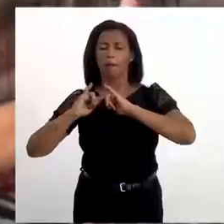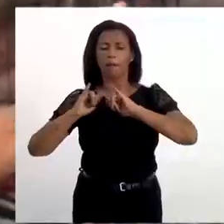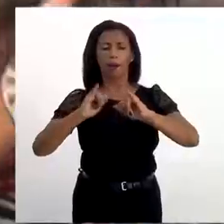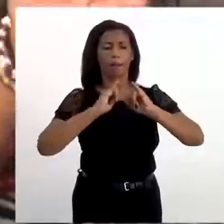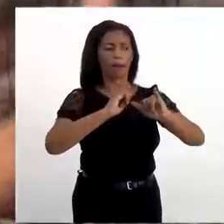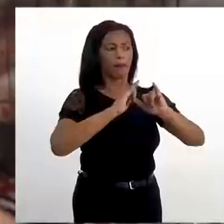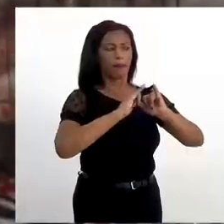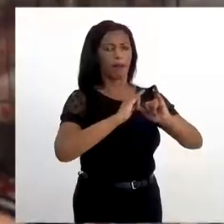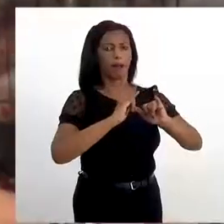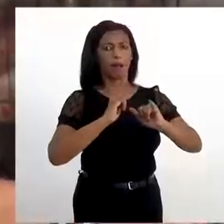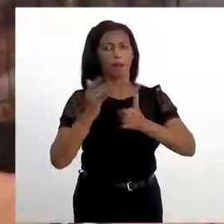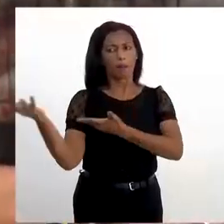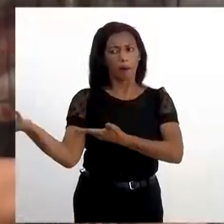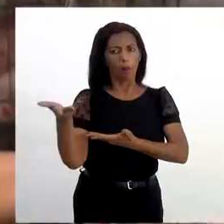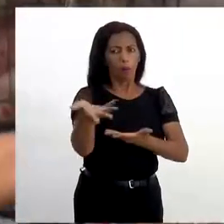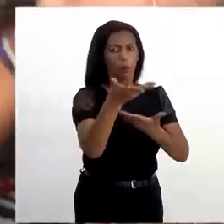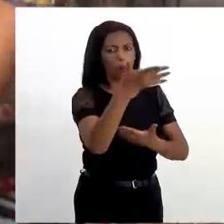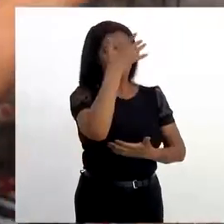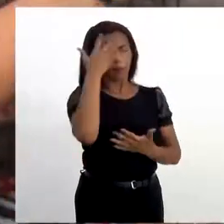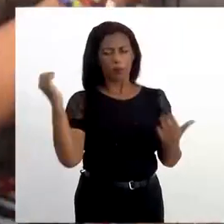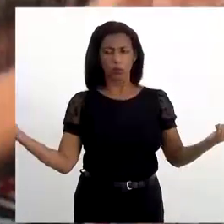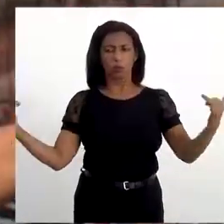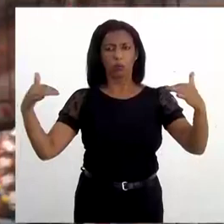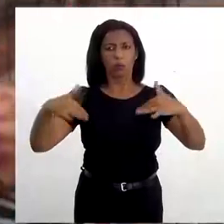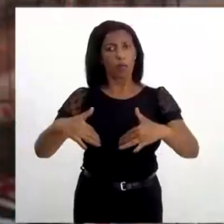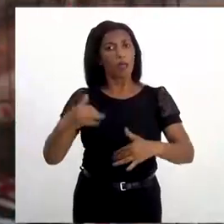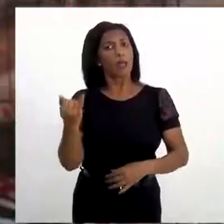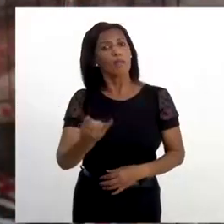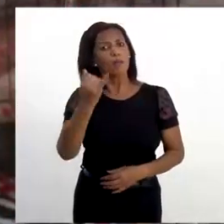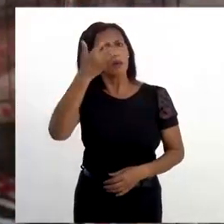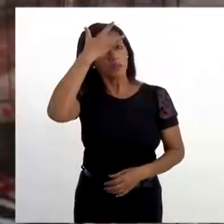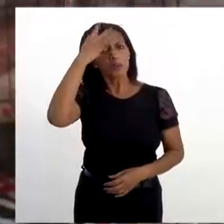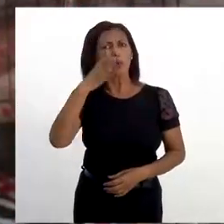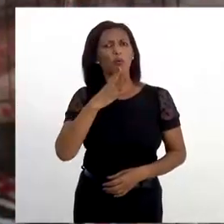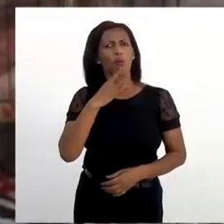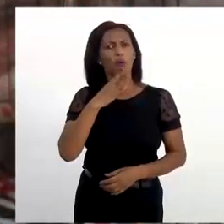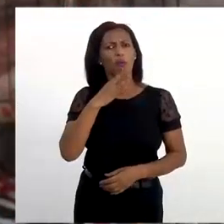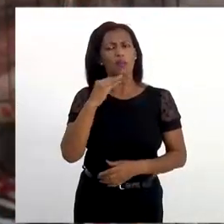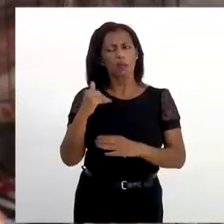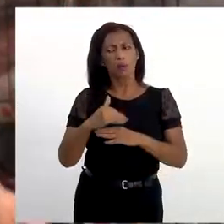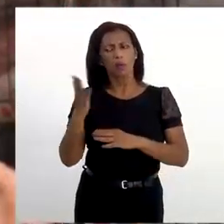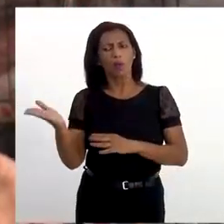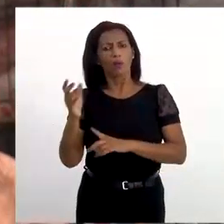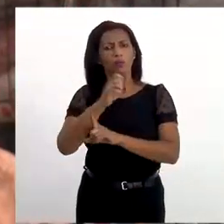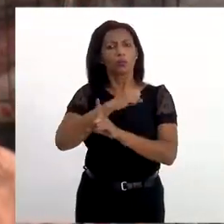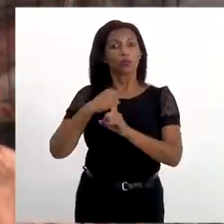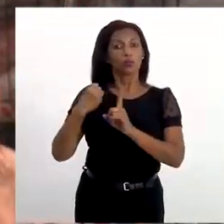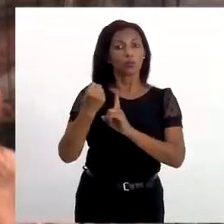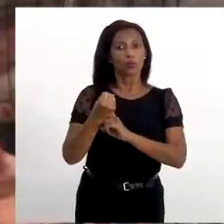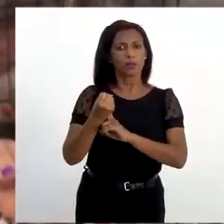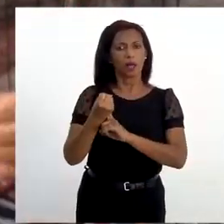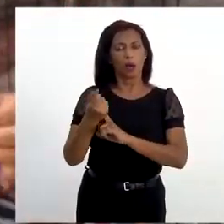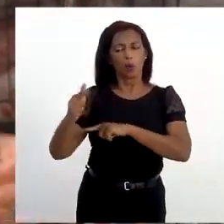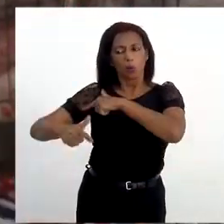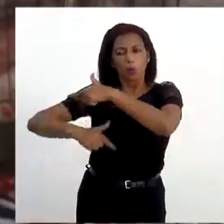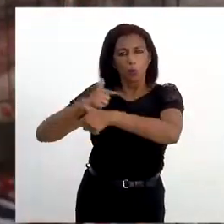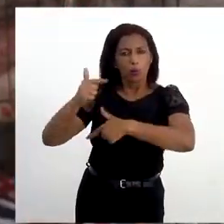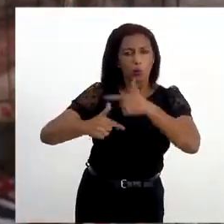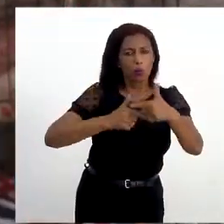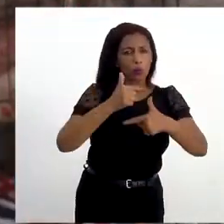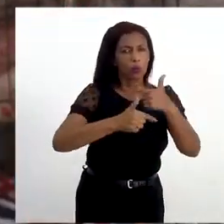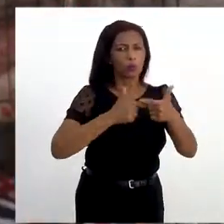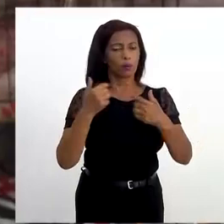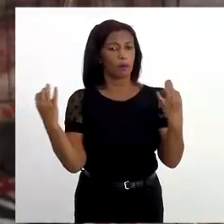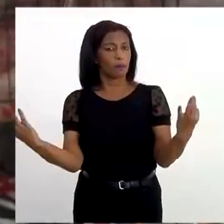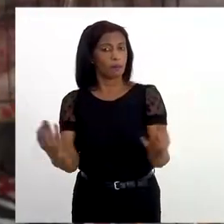para trazer o povo para dentro do terreiro. Então, é importante que a população conheça esse lado social que o terreiro tem, que trabalha